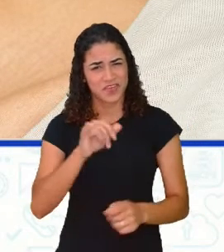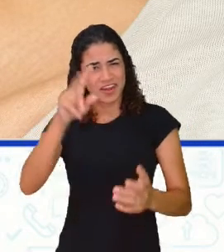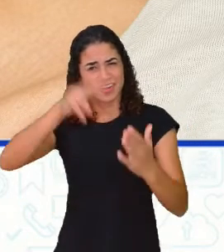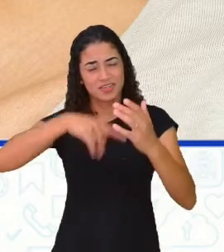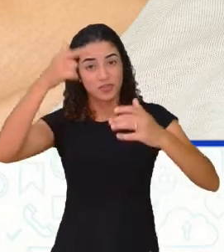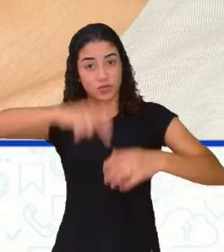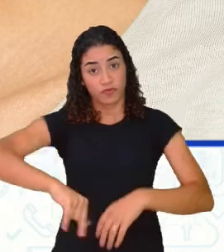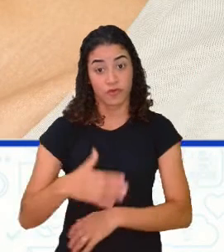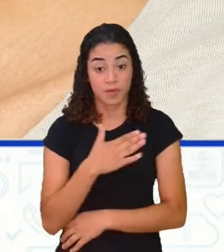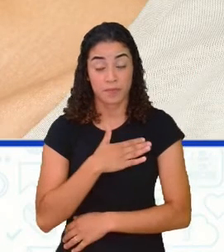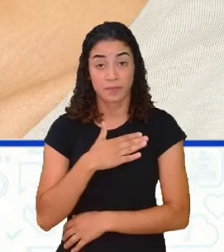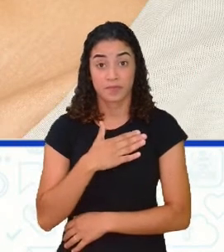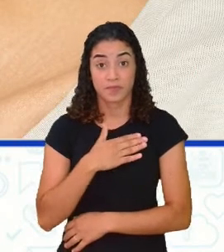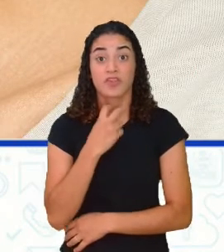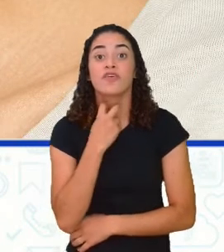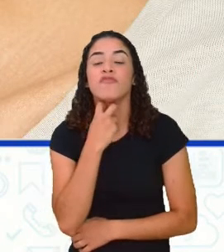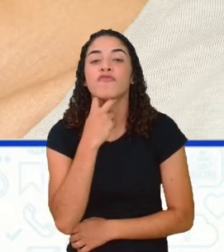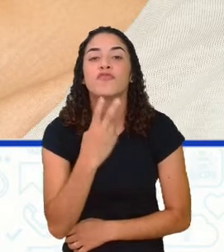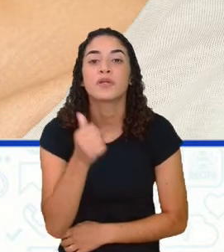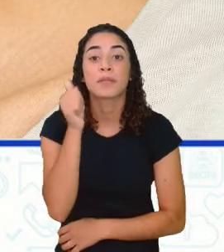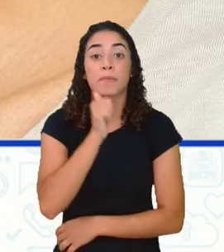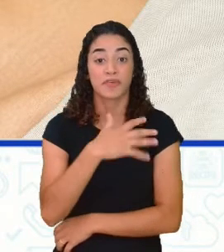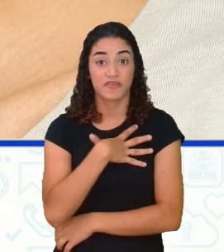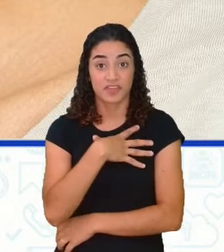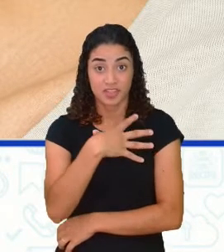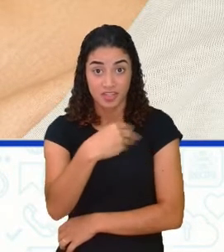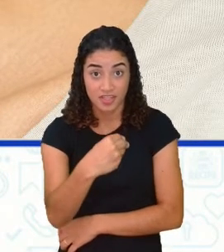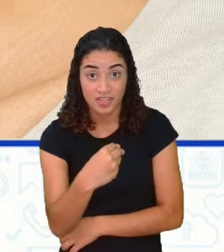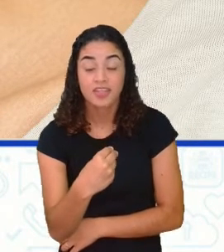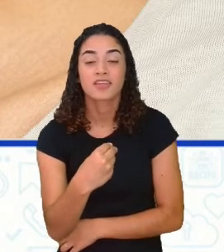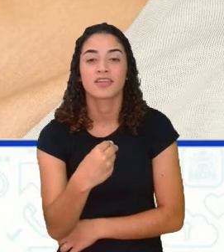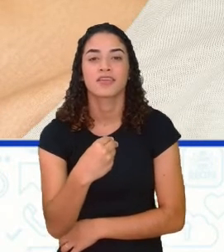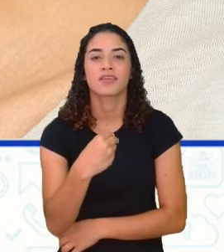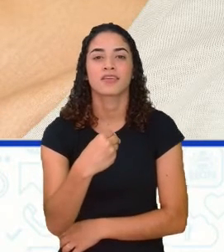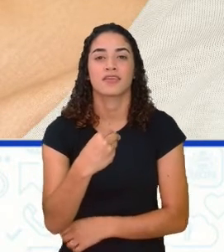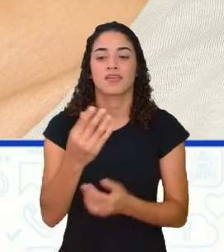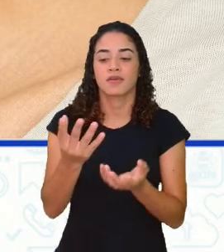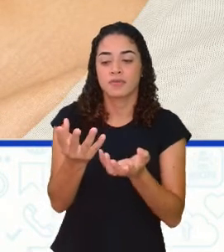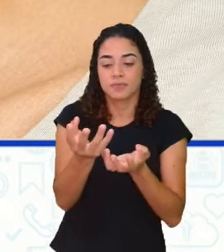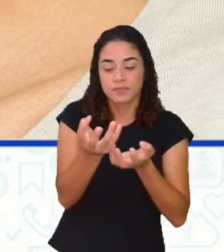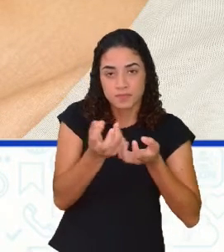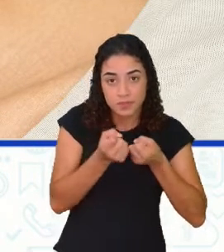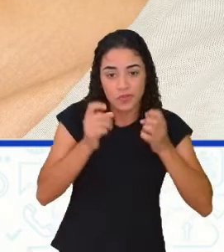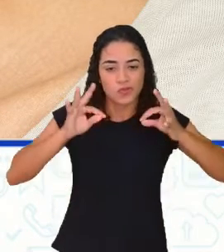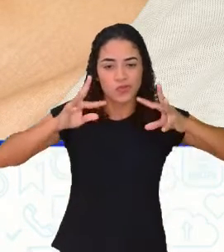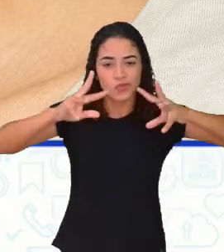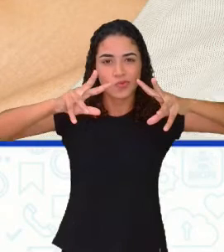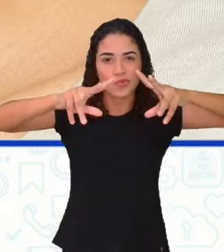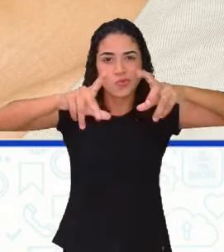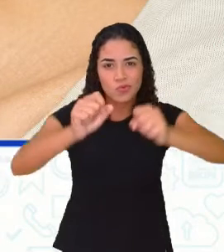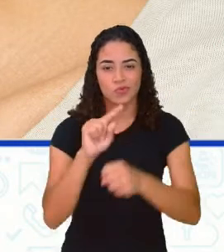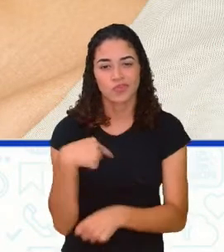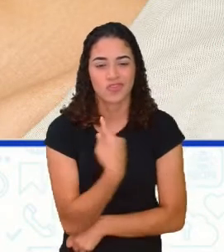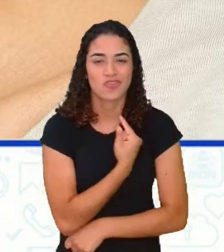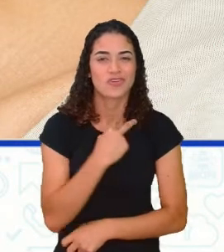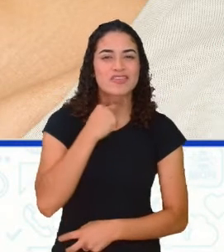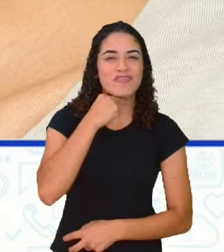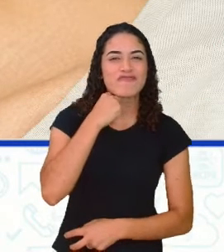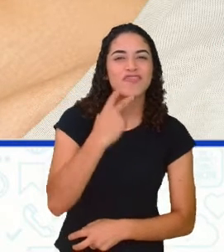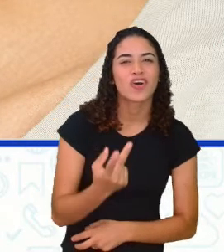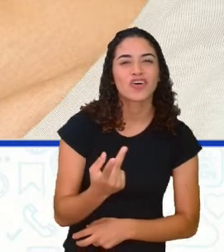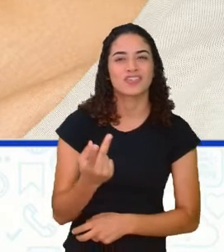A voz de minha filha recolhe todas as nossas vozes,